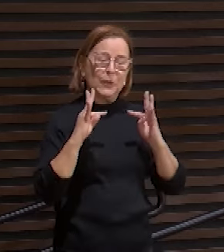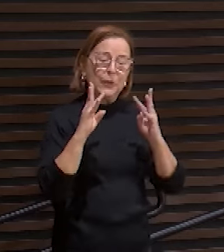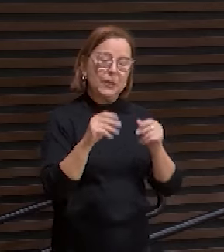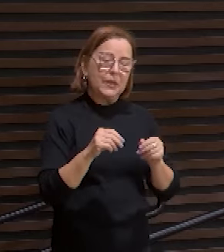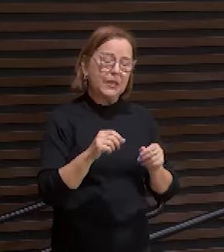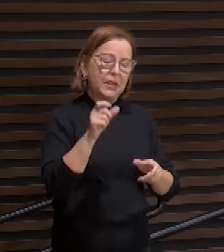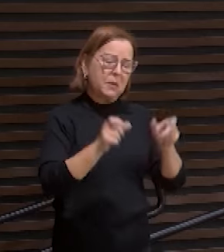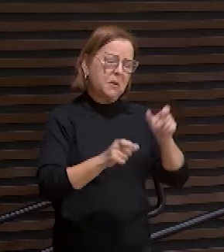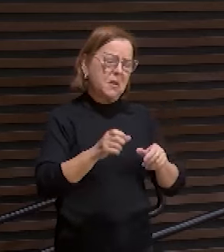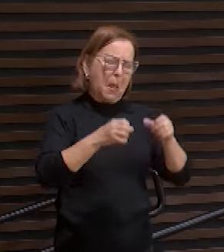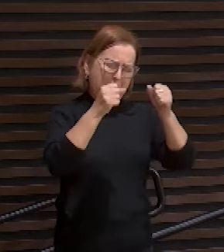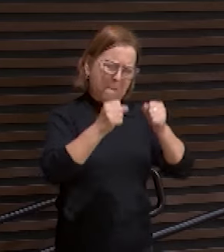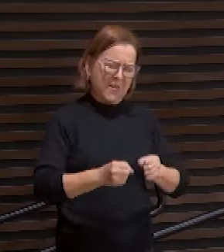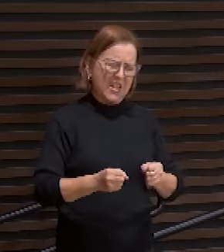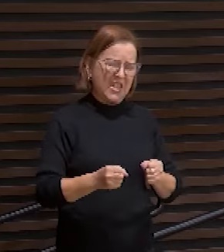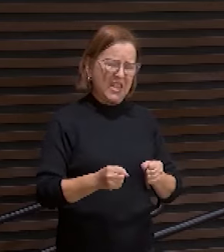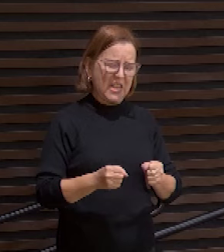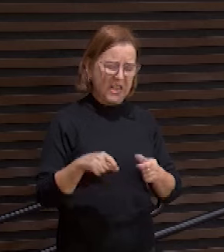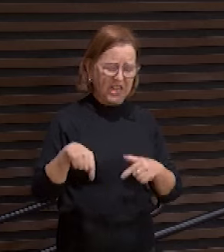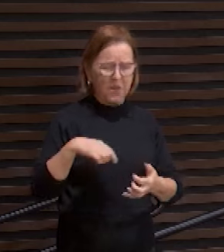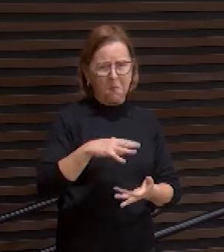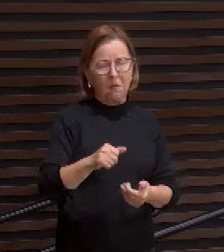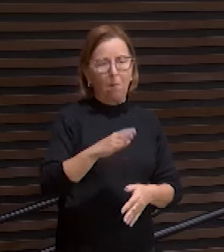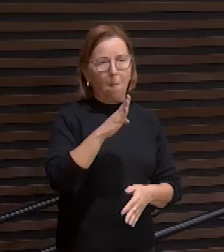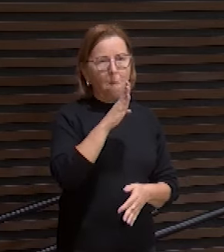poderosos da terra se calarão.